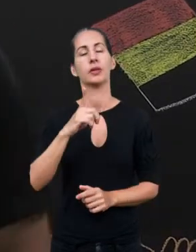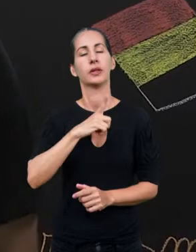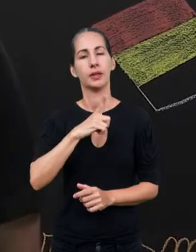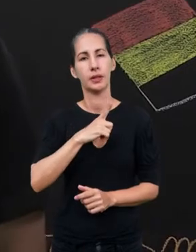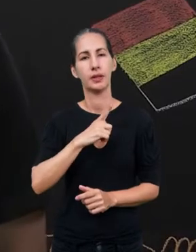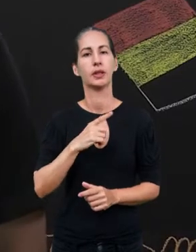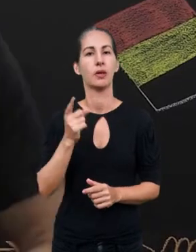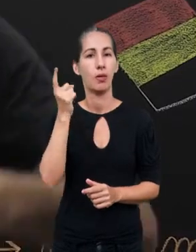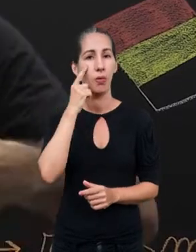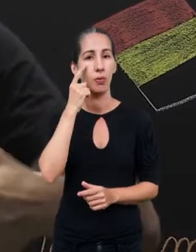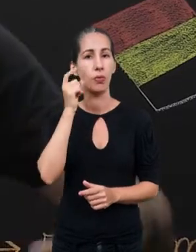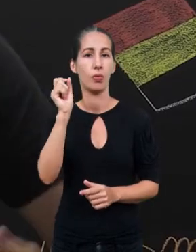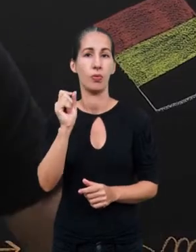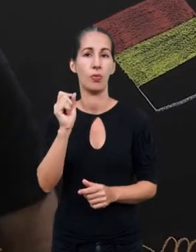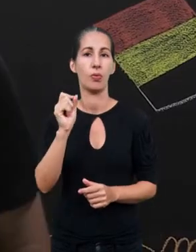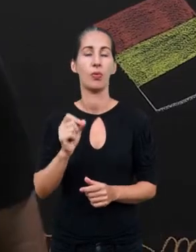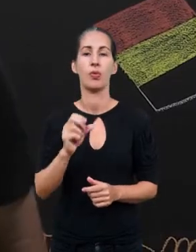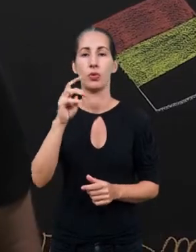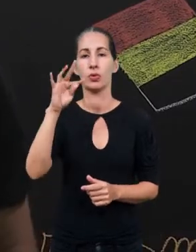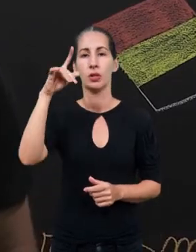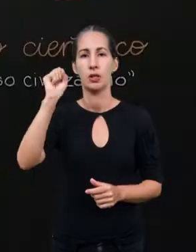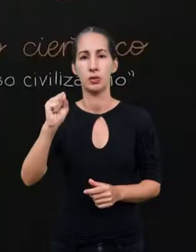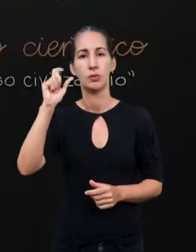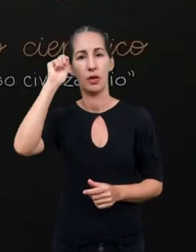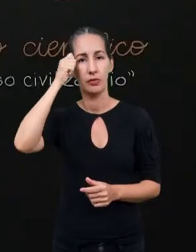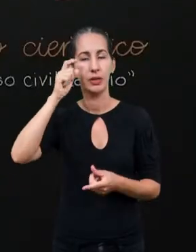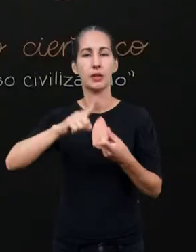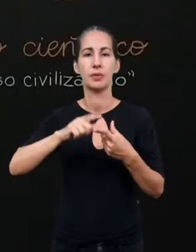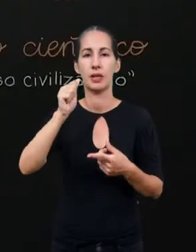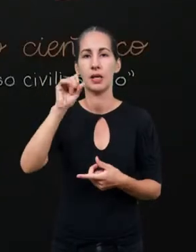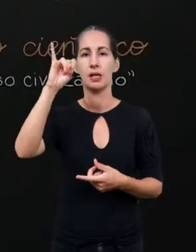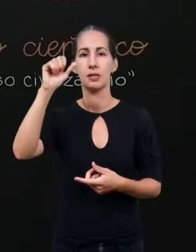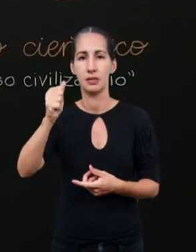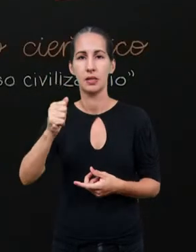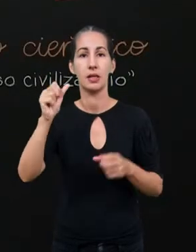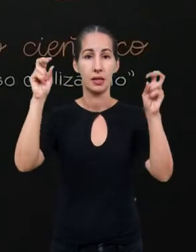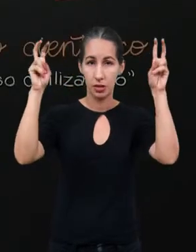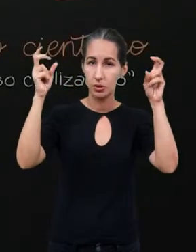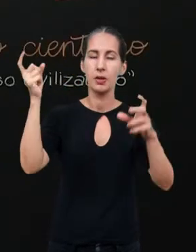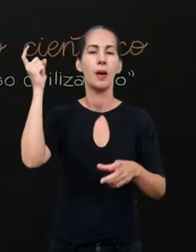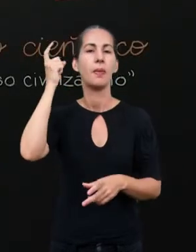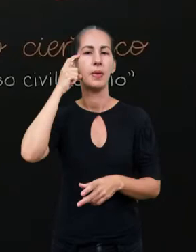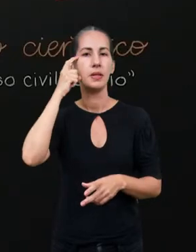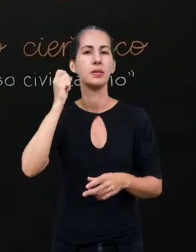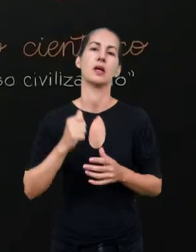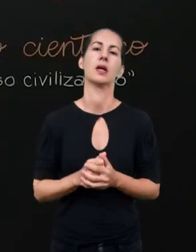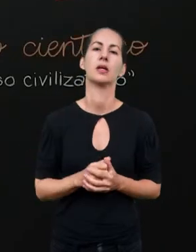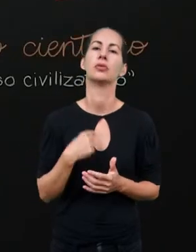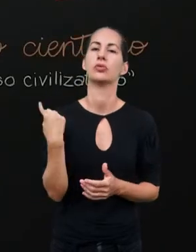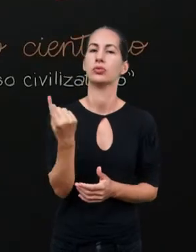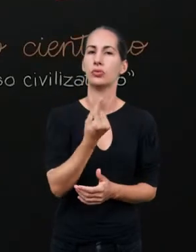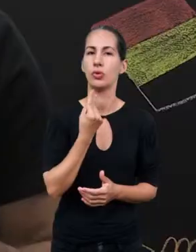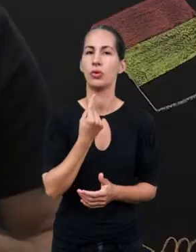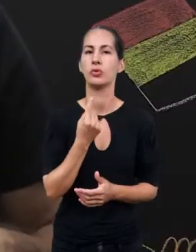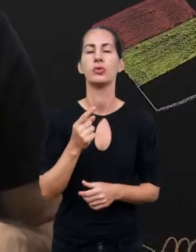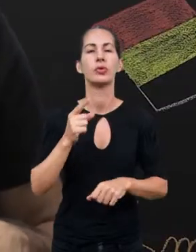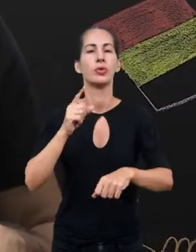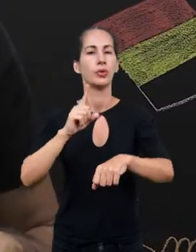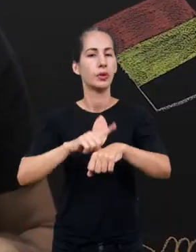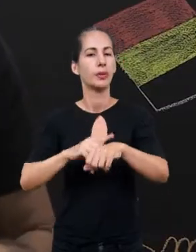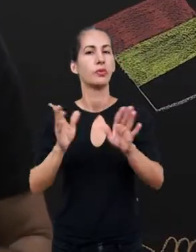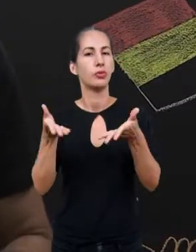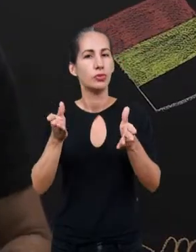que experimentou o colonialismo. A África e a Ásia também. São questões para pensarmos sobre os nossos tempos.